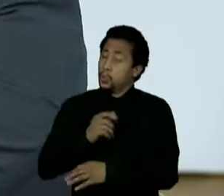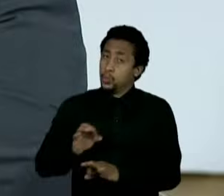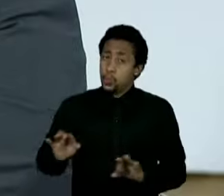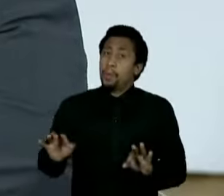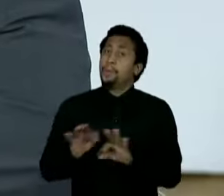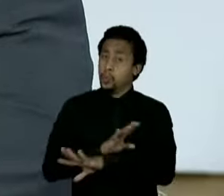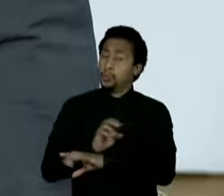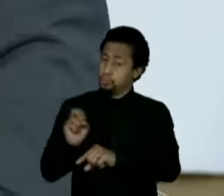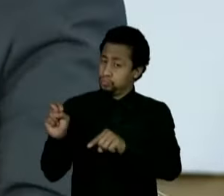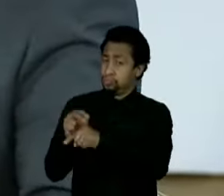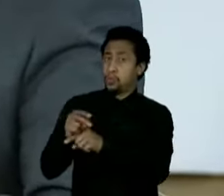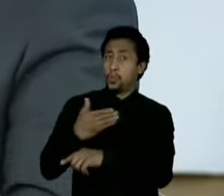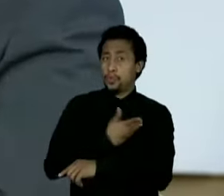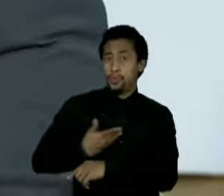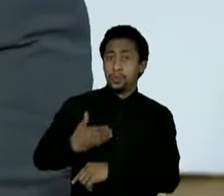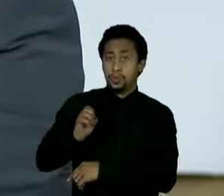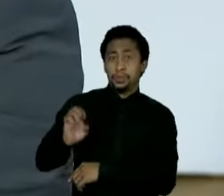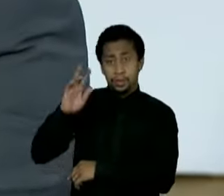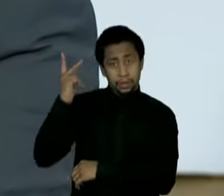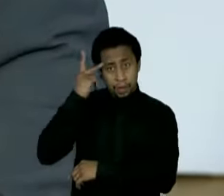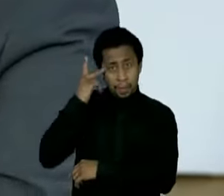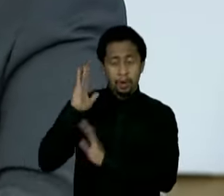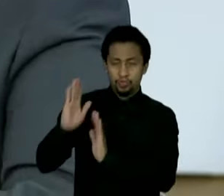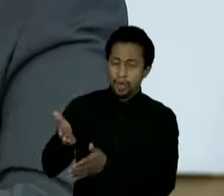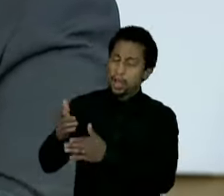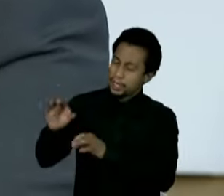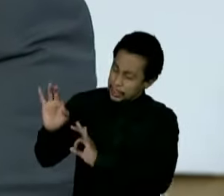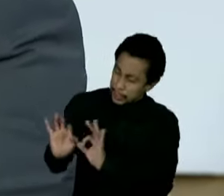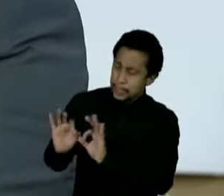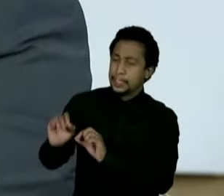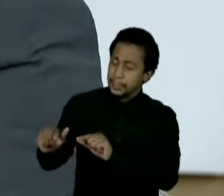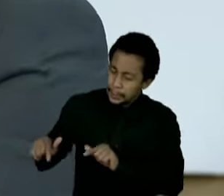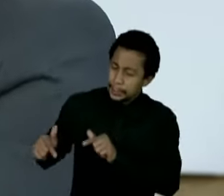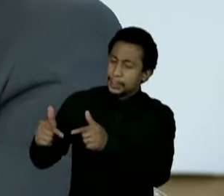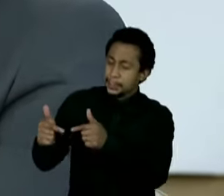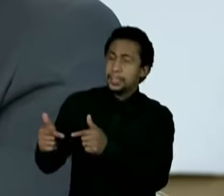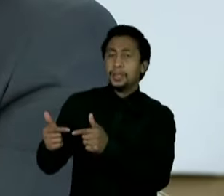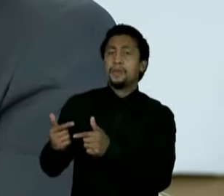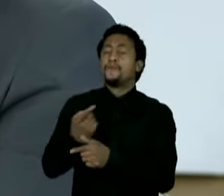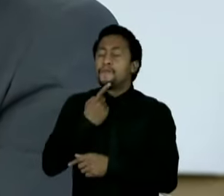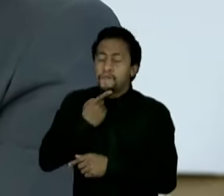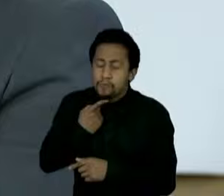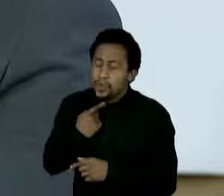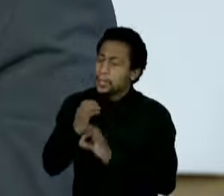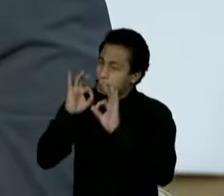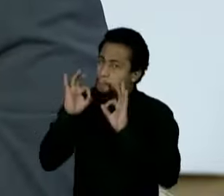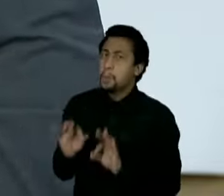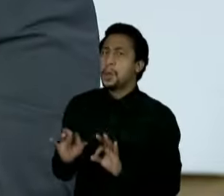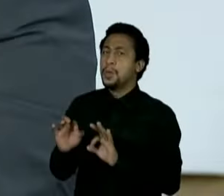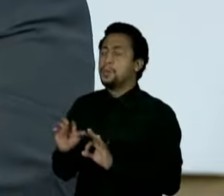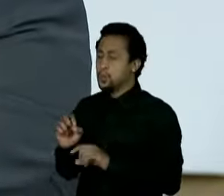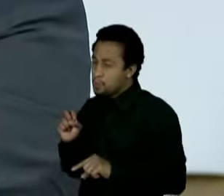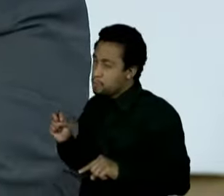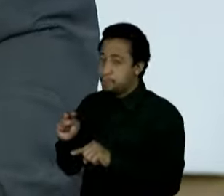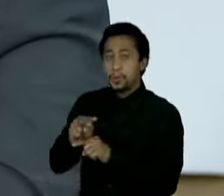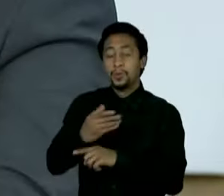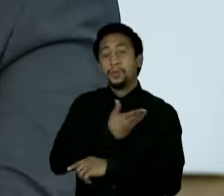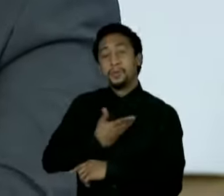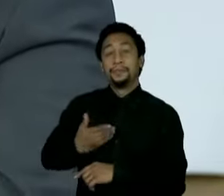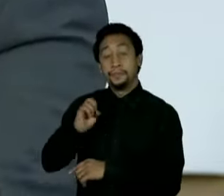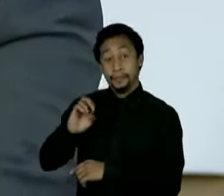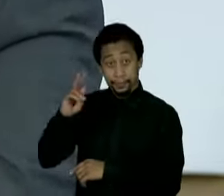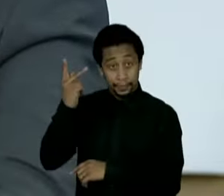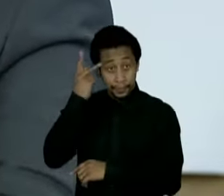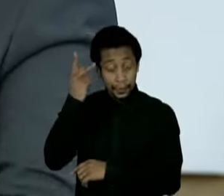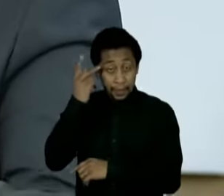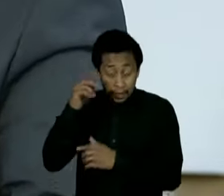função nesse momento. Aquele que mais se preparou, aquele que mais tem vontade de ser governador de São Paulo, aquele que tem mais solução para problemas